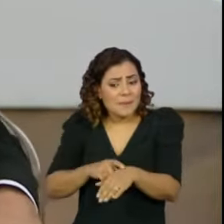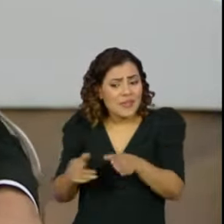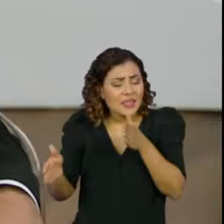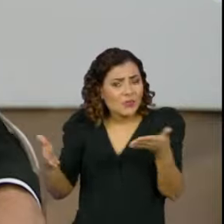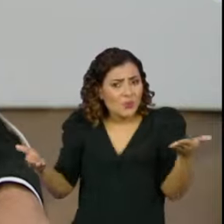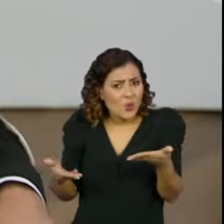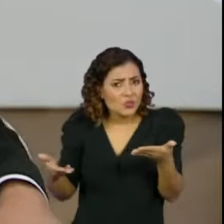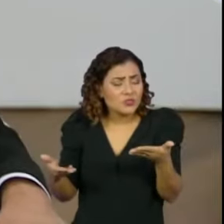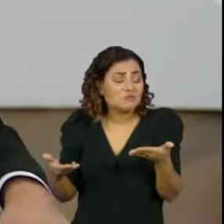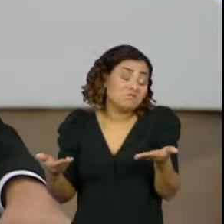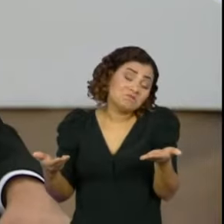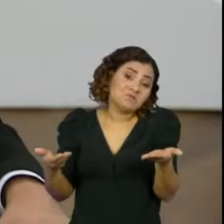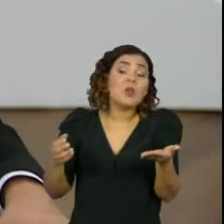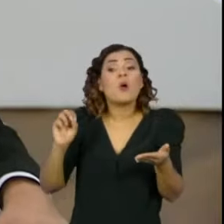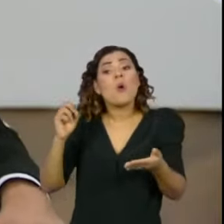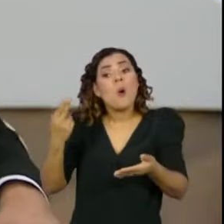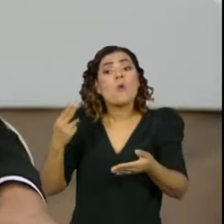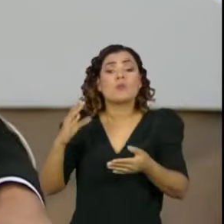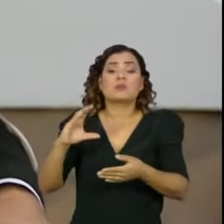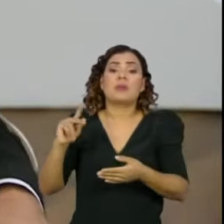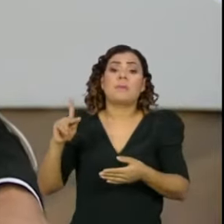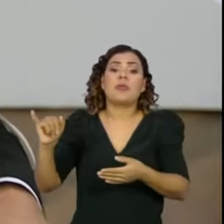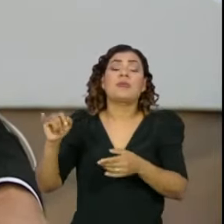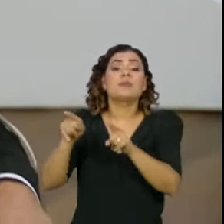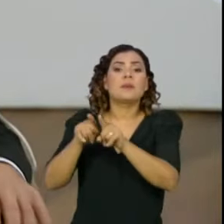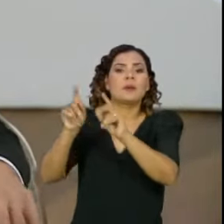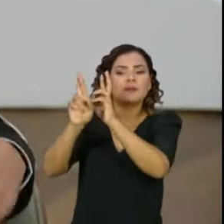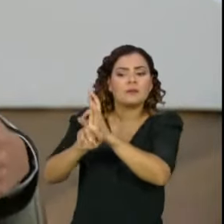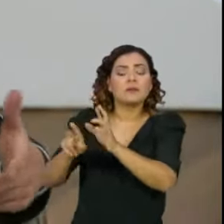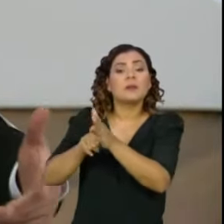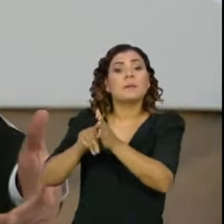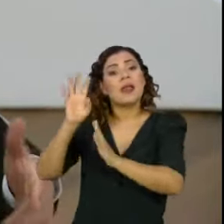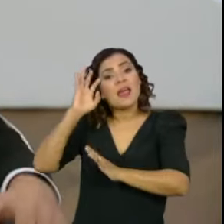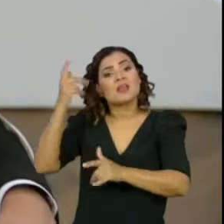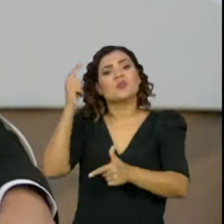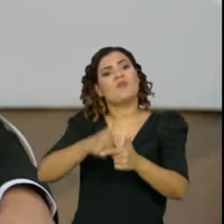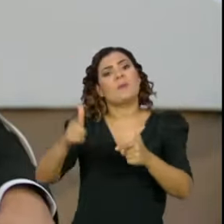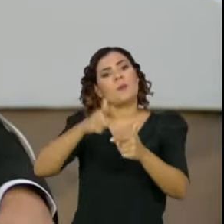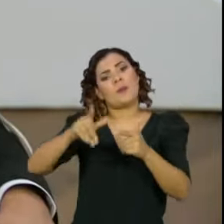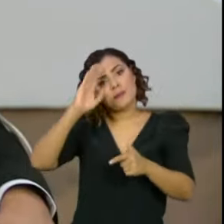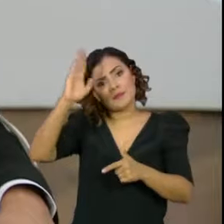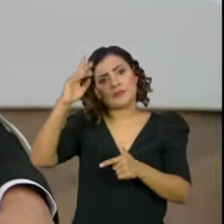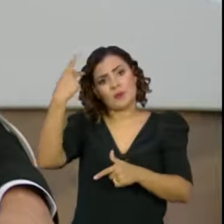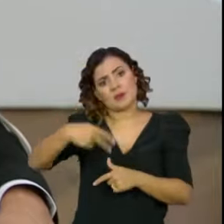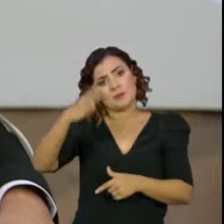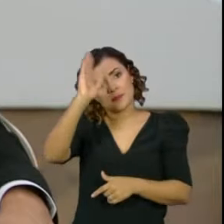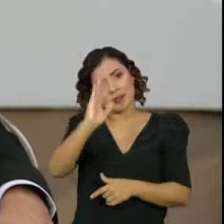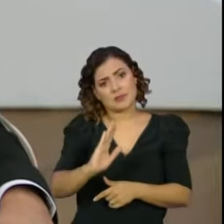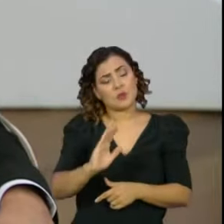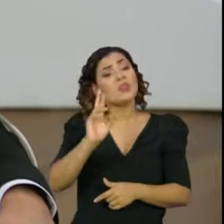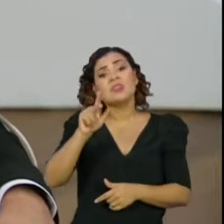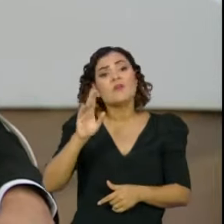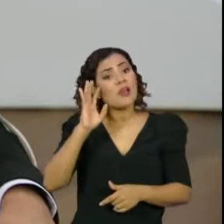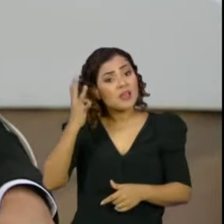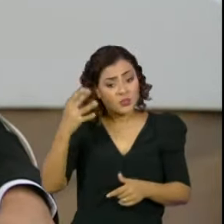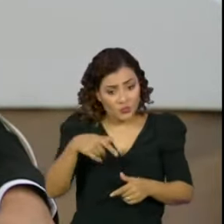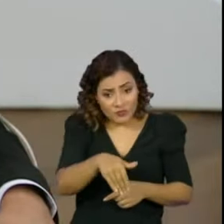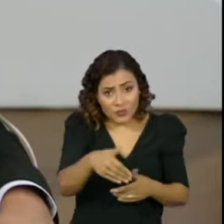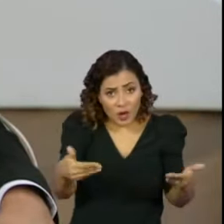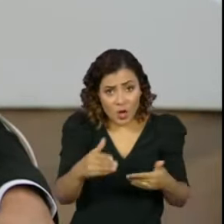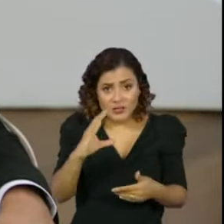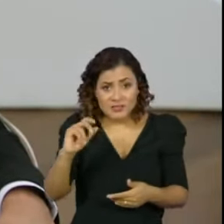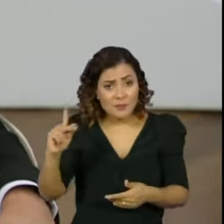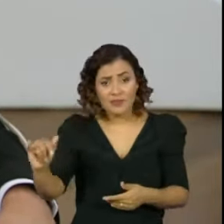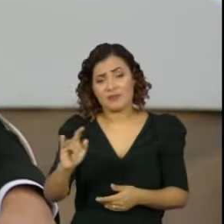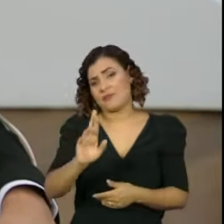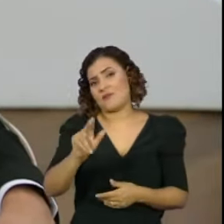da CPI ou de se ter, através da CPI, um instrumento para poder solucionar o problema principal dos brasileiros, que não será solucionado através da CPI.